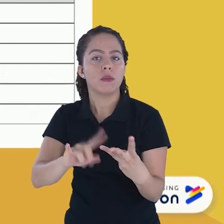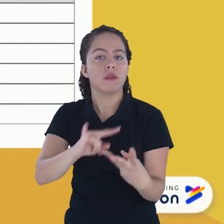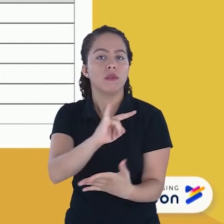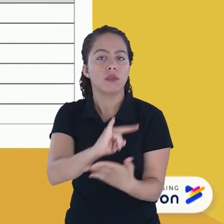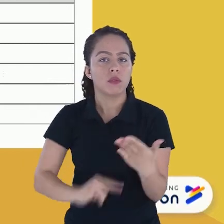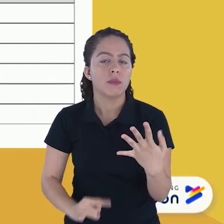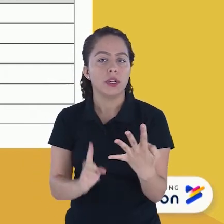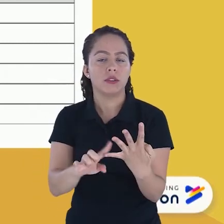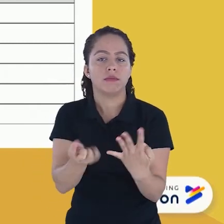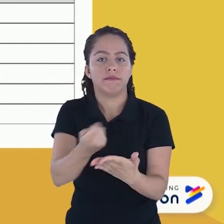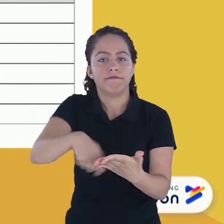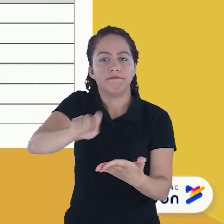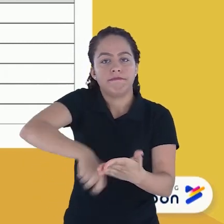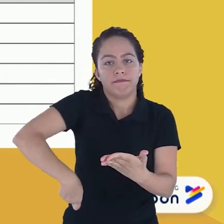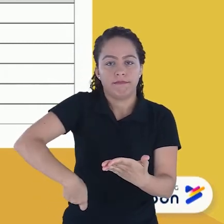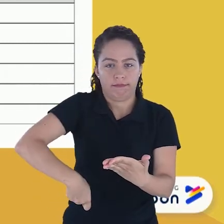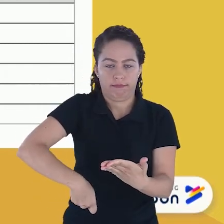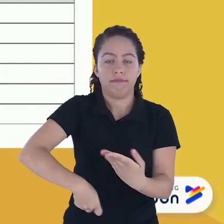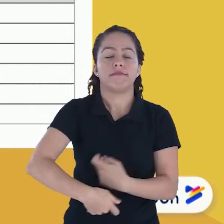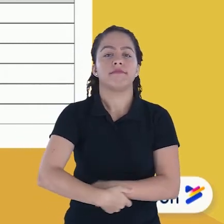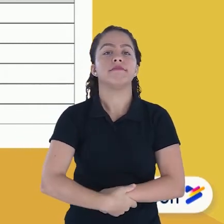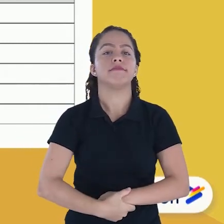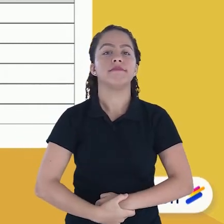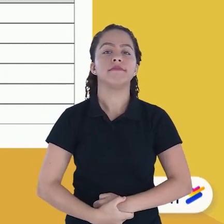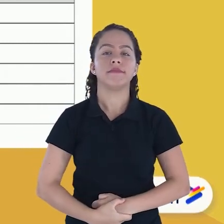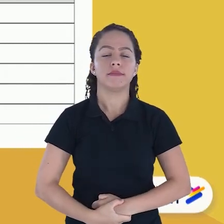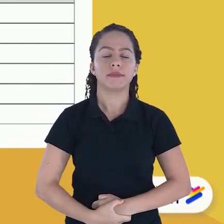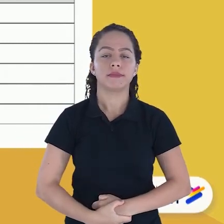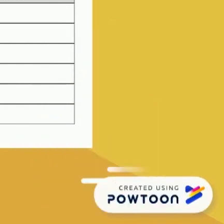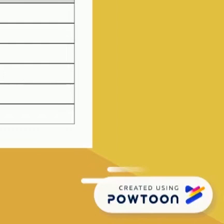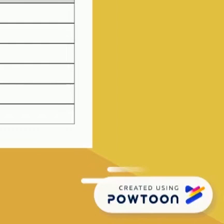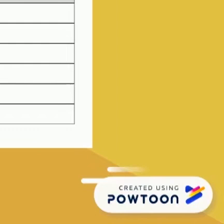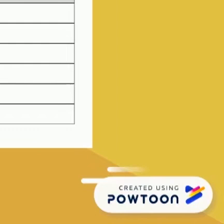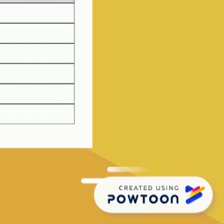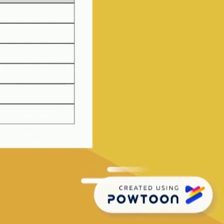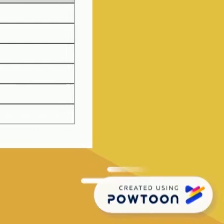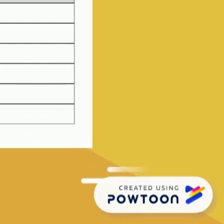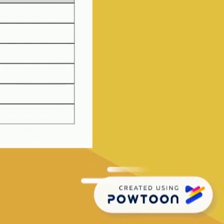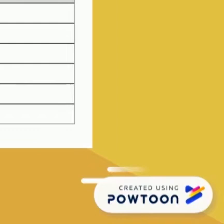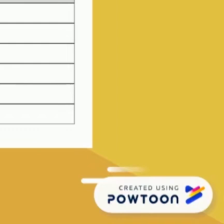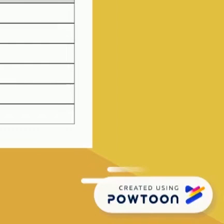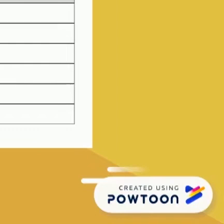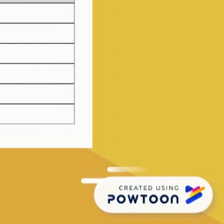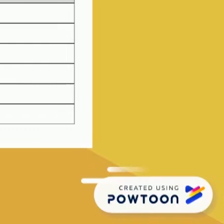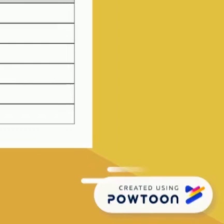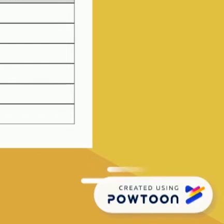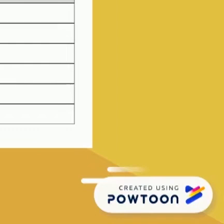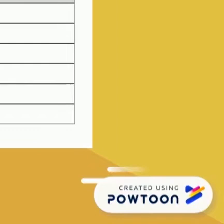inscrição Nome Documento E assinatura